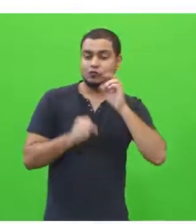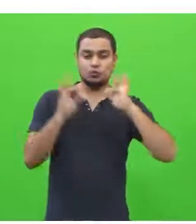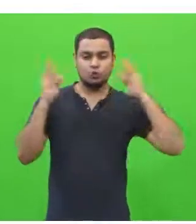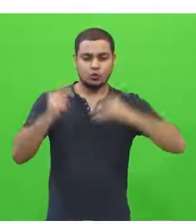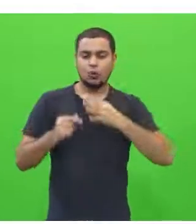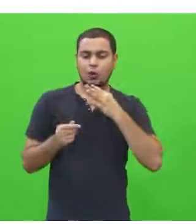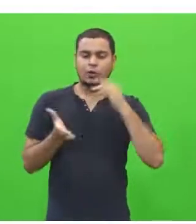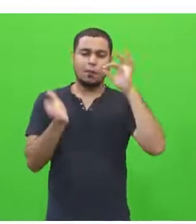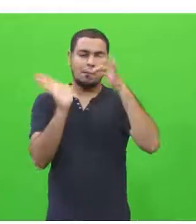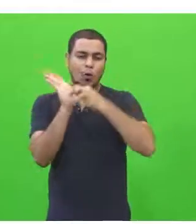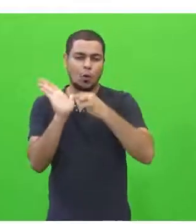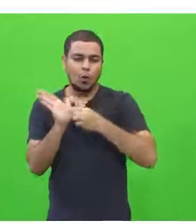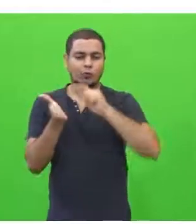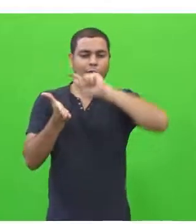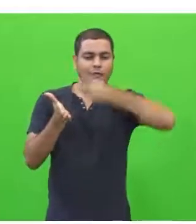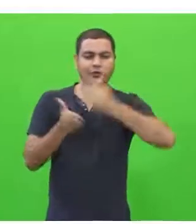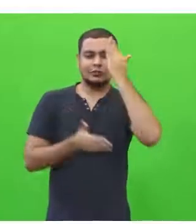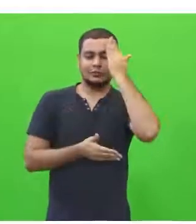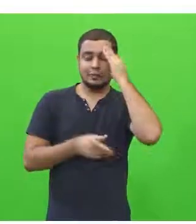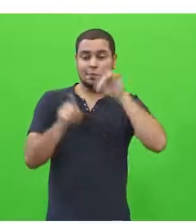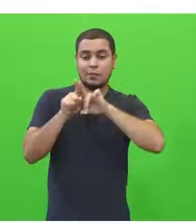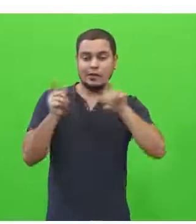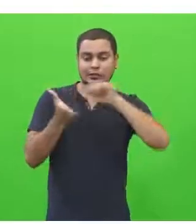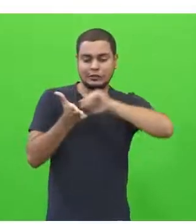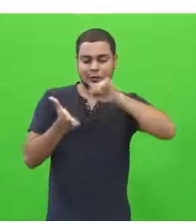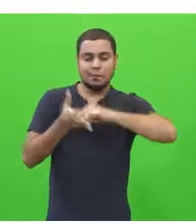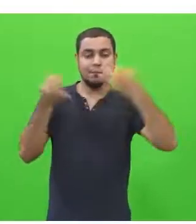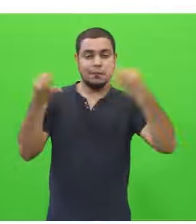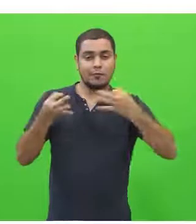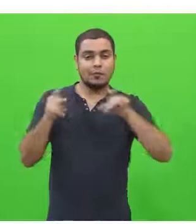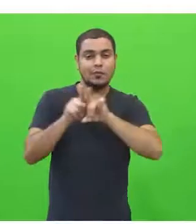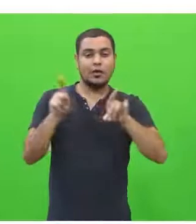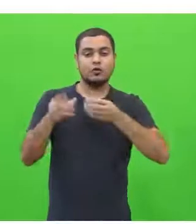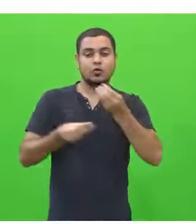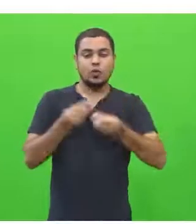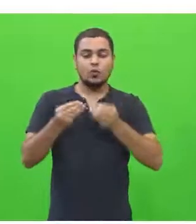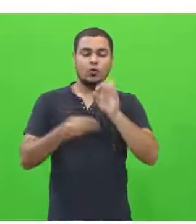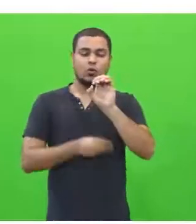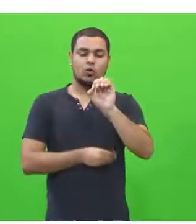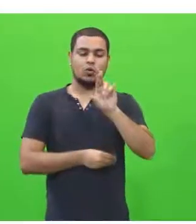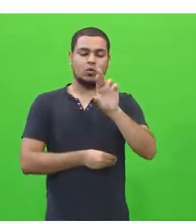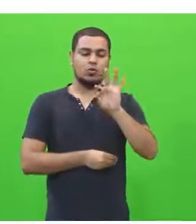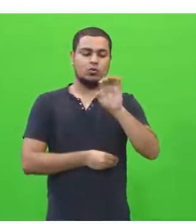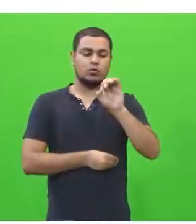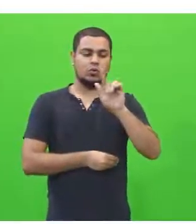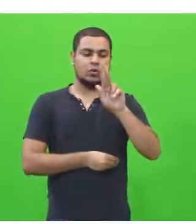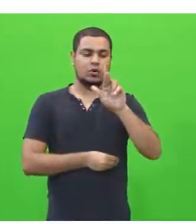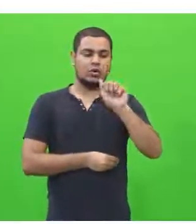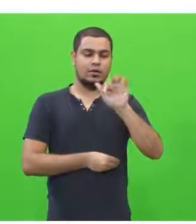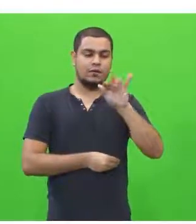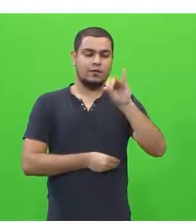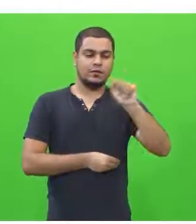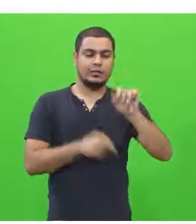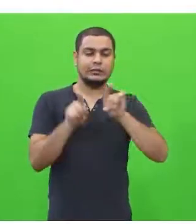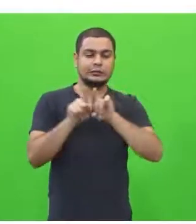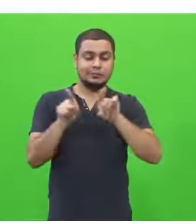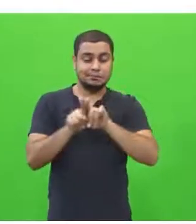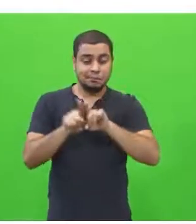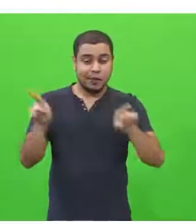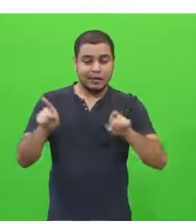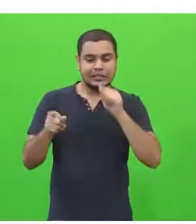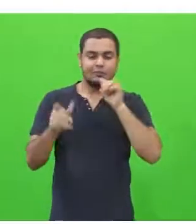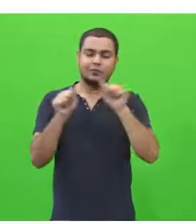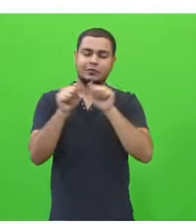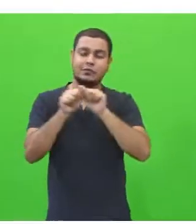pontuação, saber escrever muito bem, quer dizer, ortografia, não é só saber escrever uma